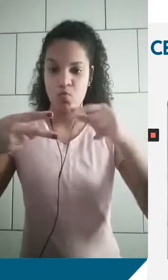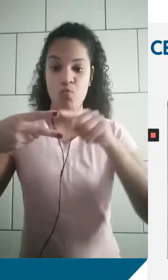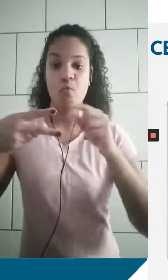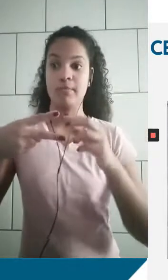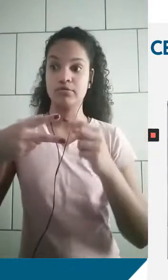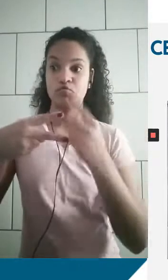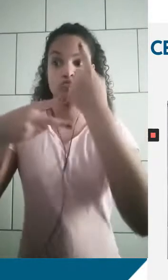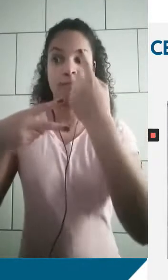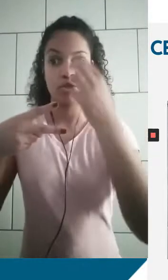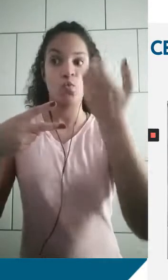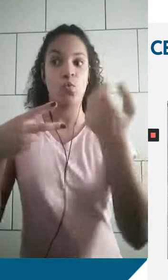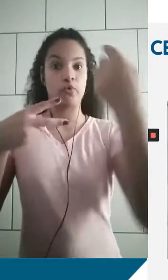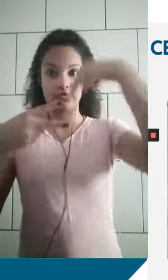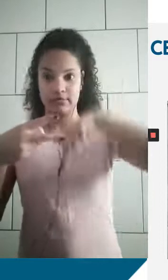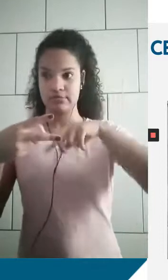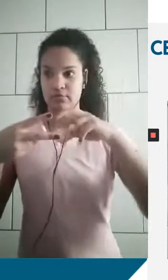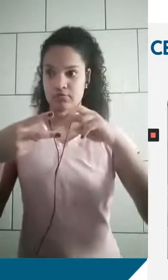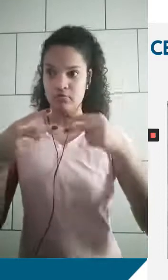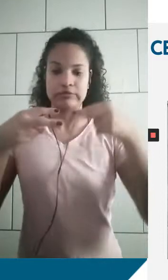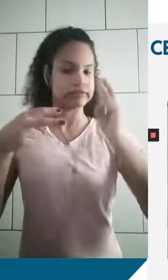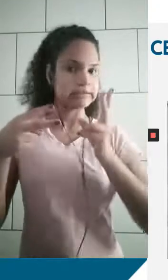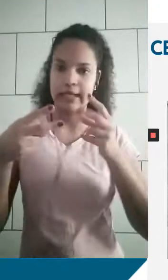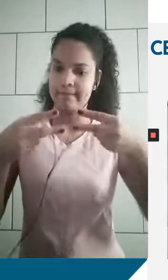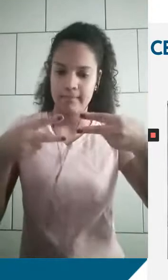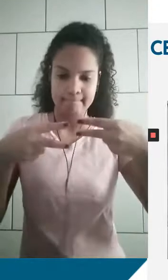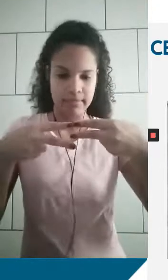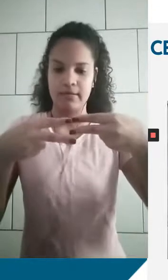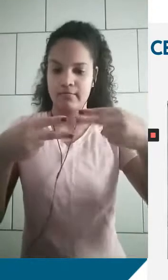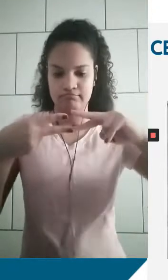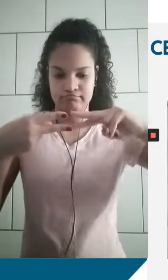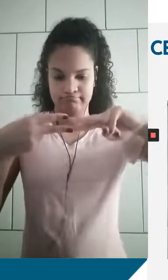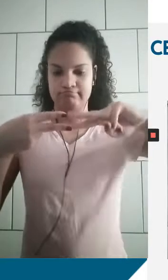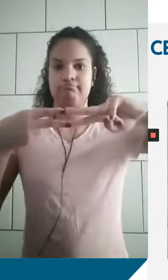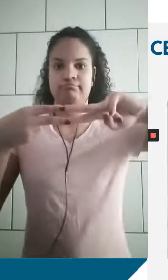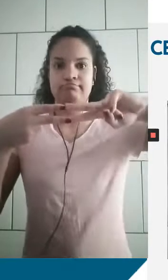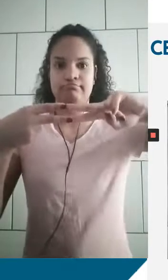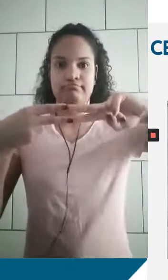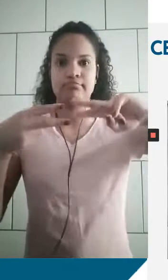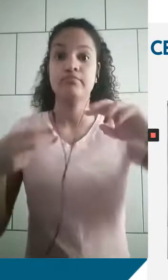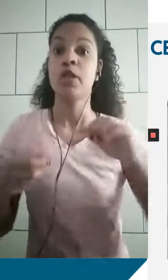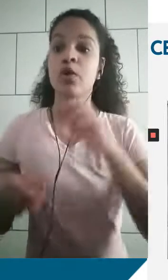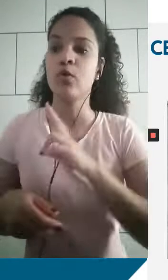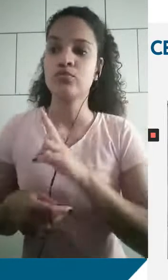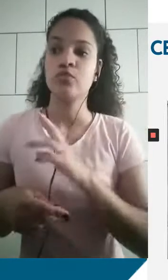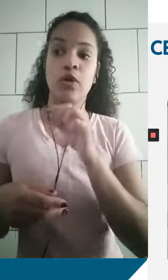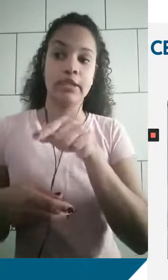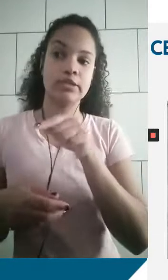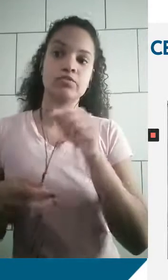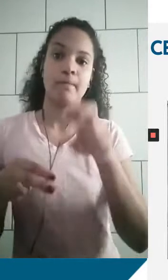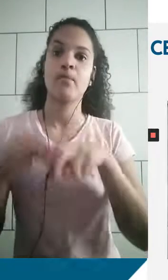uma está subindo e a outra está descendo. E elas se complementam, se complementam, essas duas fitas, devido ao pareamento dessas chamadas